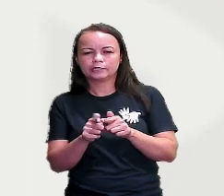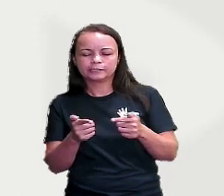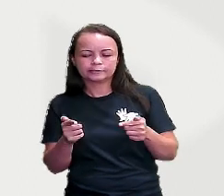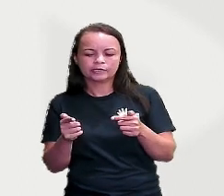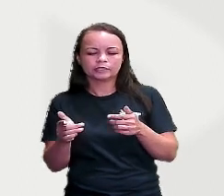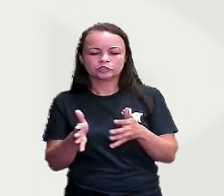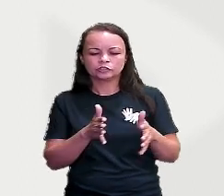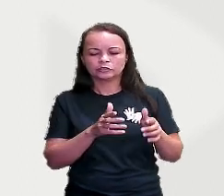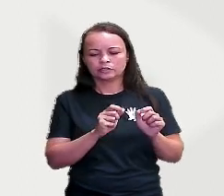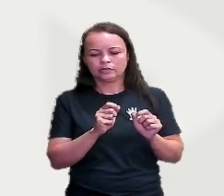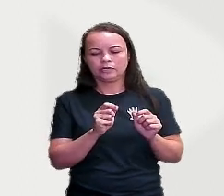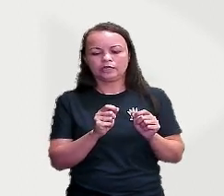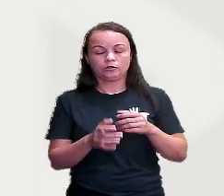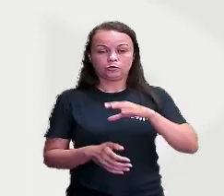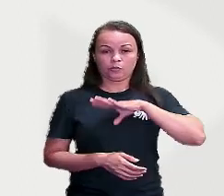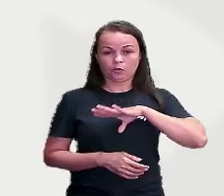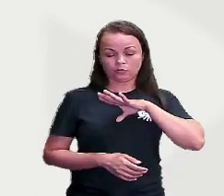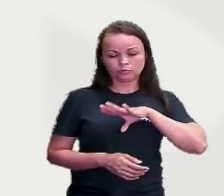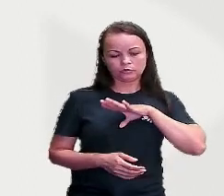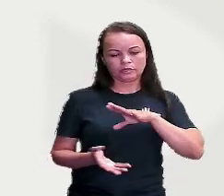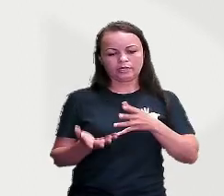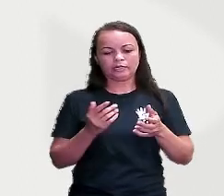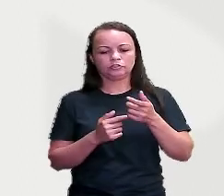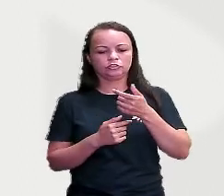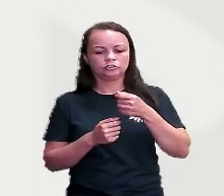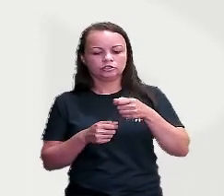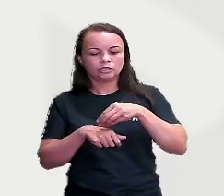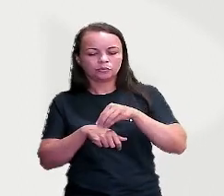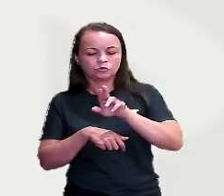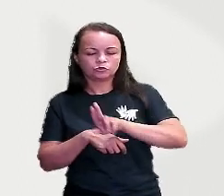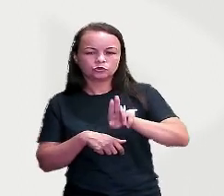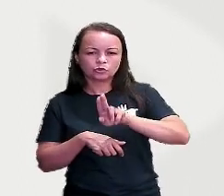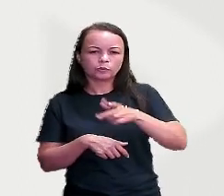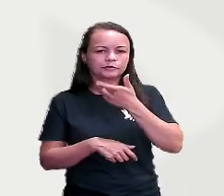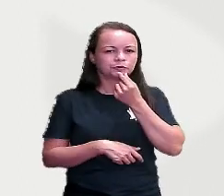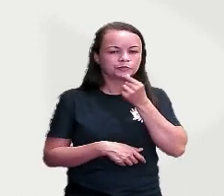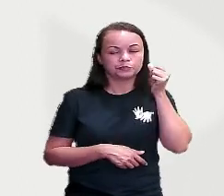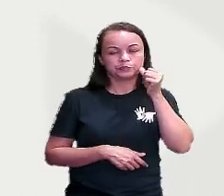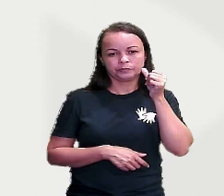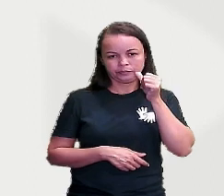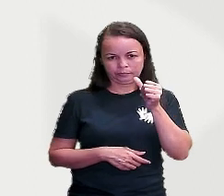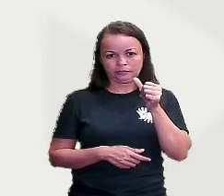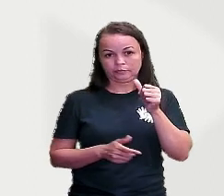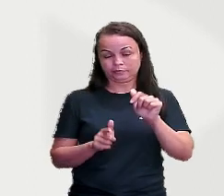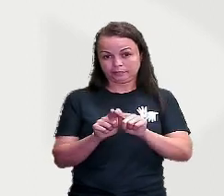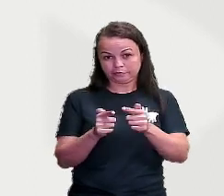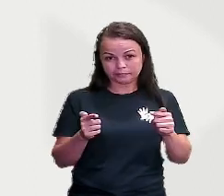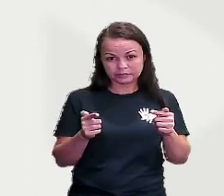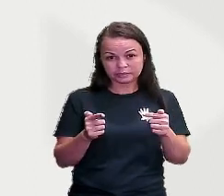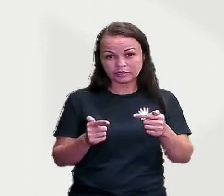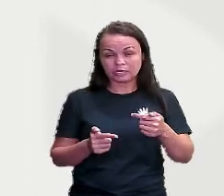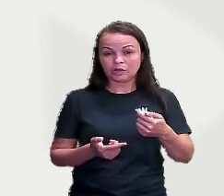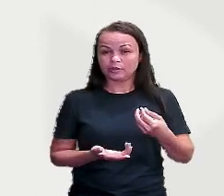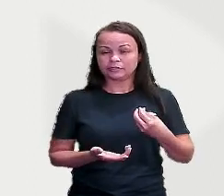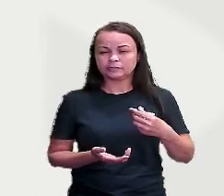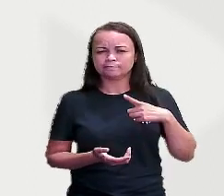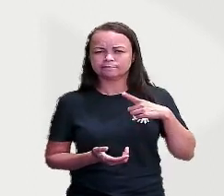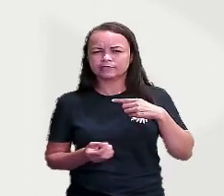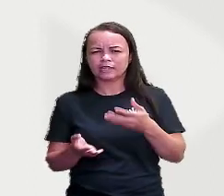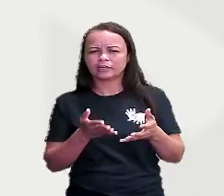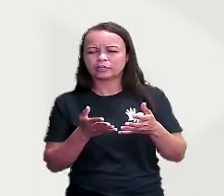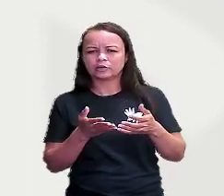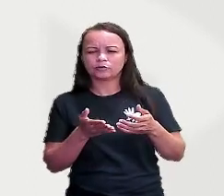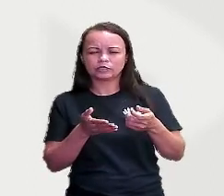os nomes em masculinos e femininos. O gênero é uma classificação gramatical. Não existe uma correspondência